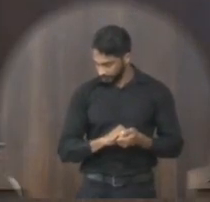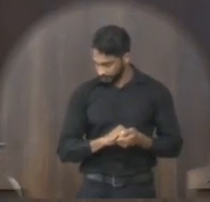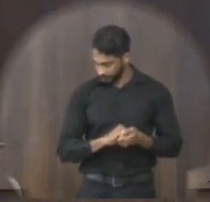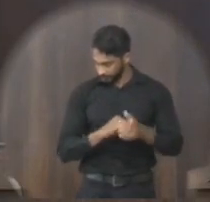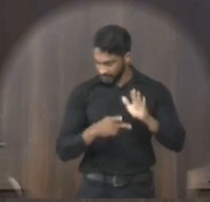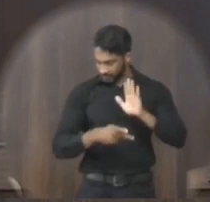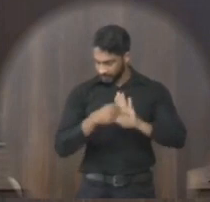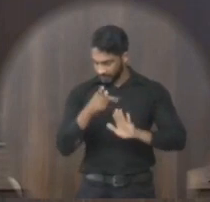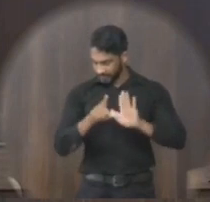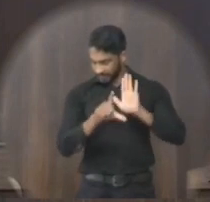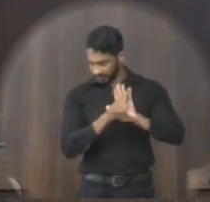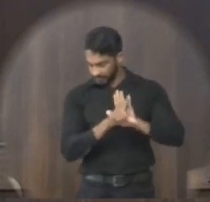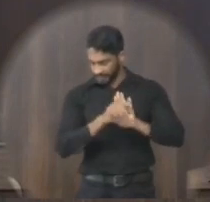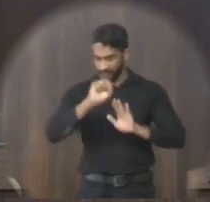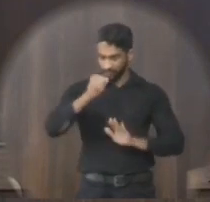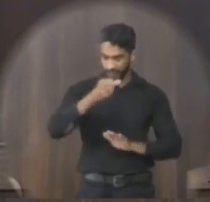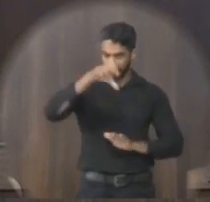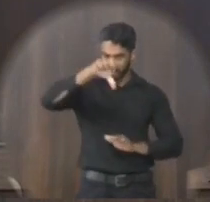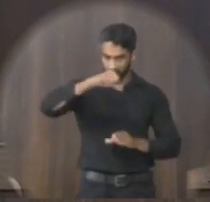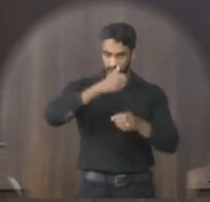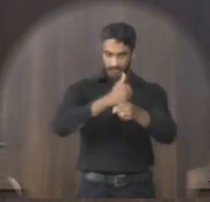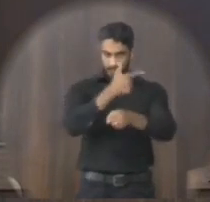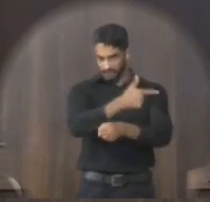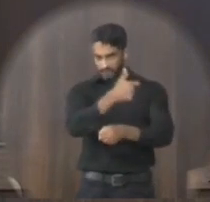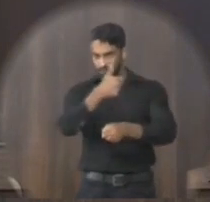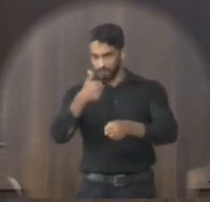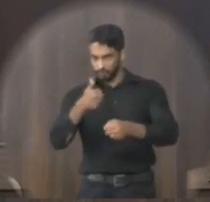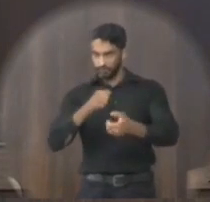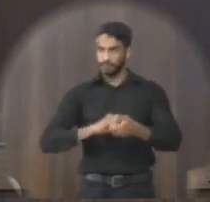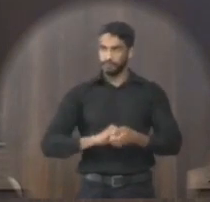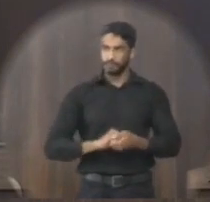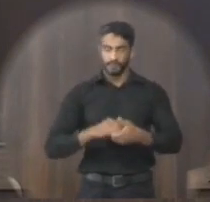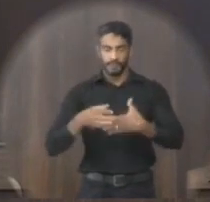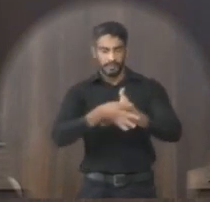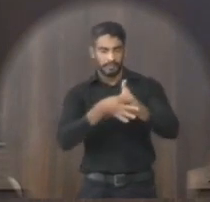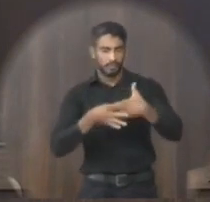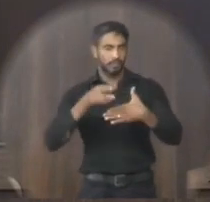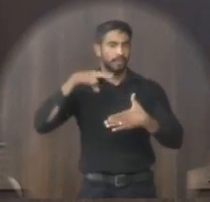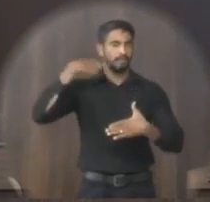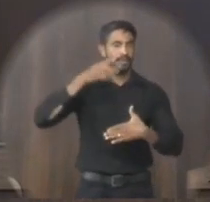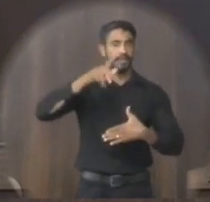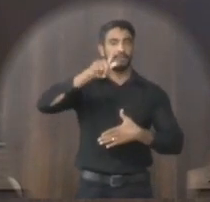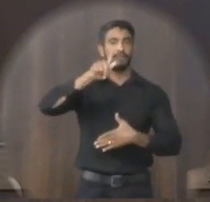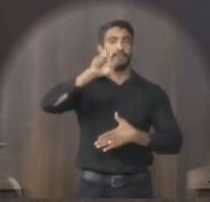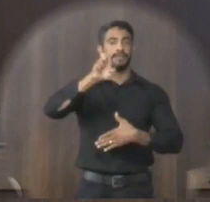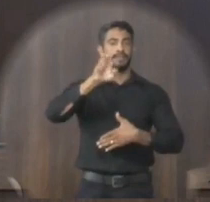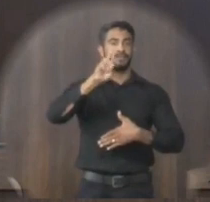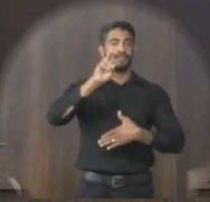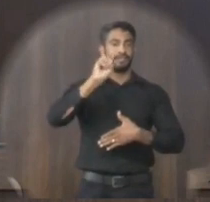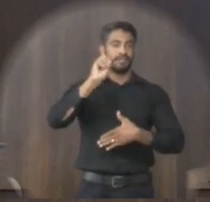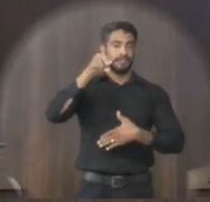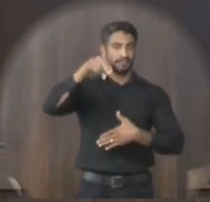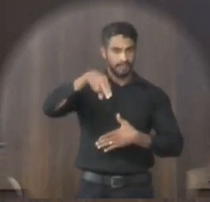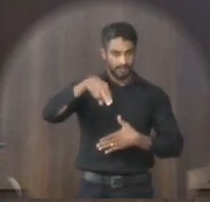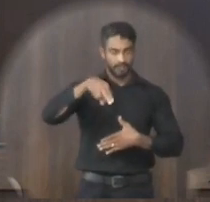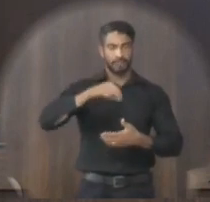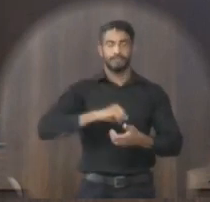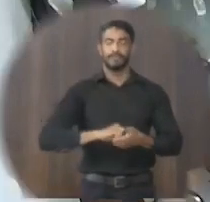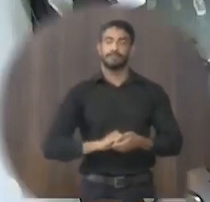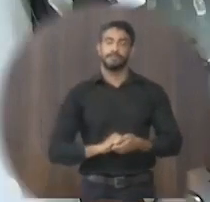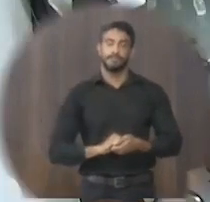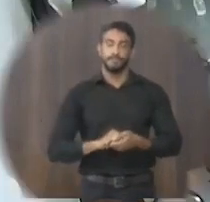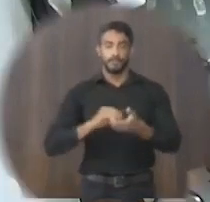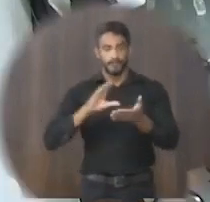Projeto de lei 089-2021 de autoria do vereador Gerson do Espírito Santo de Souza.